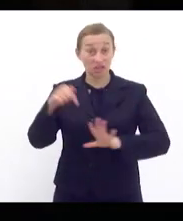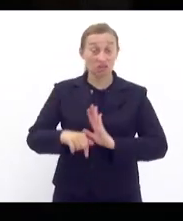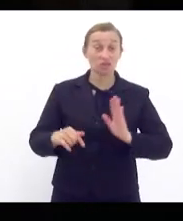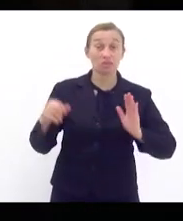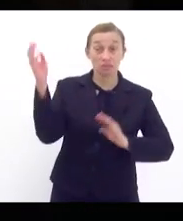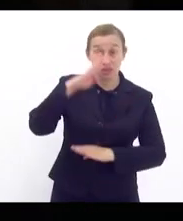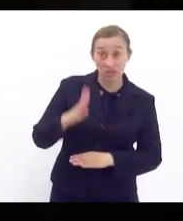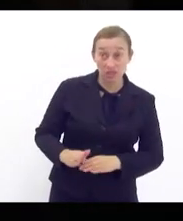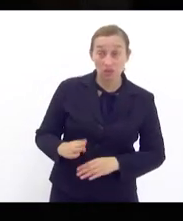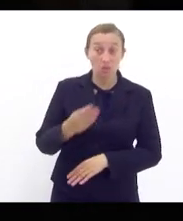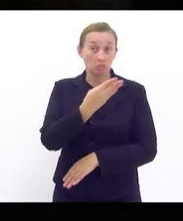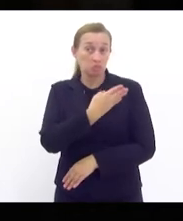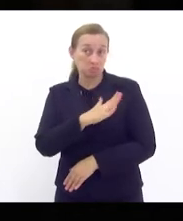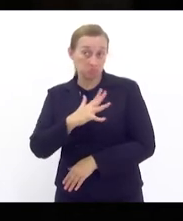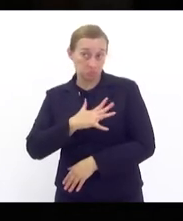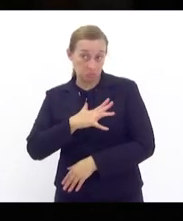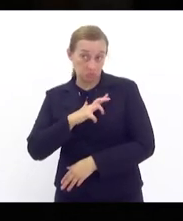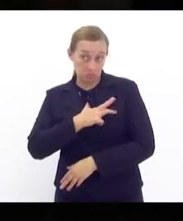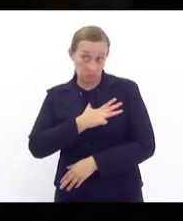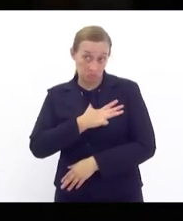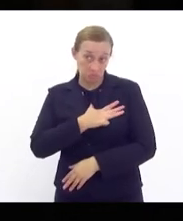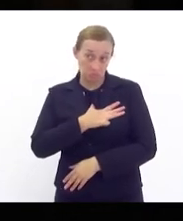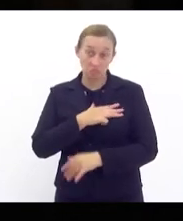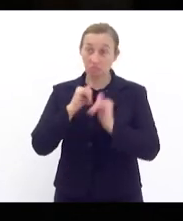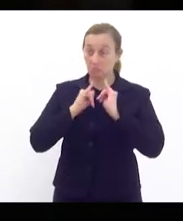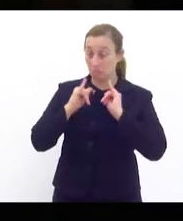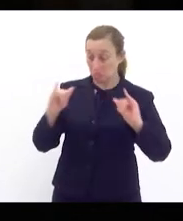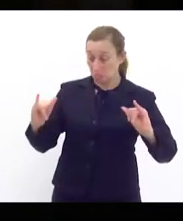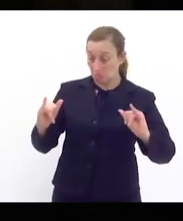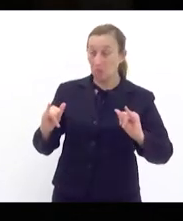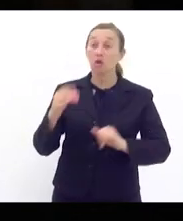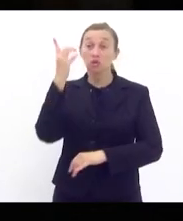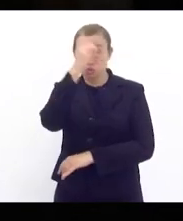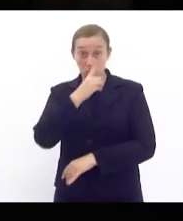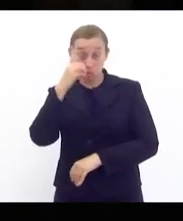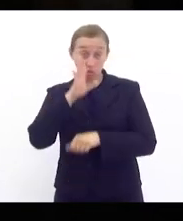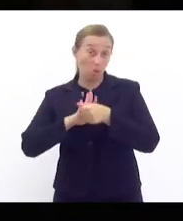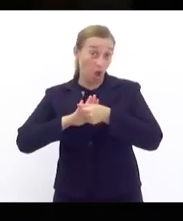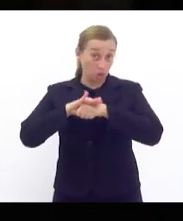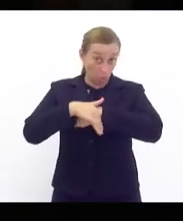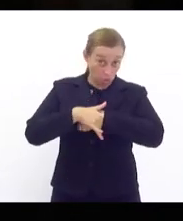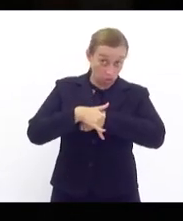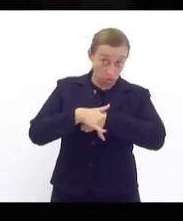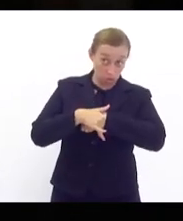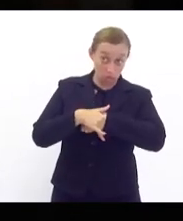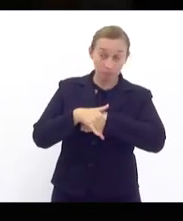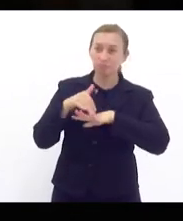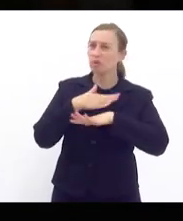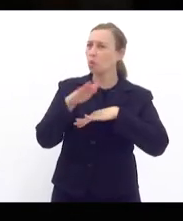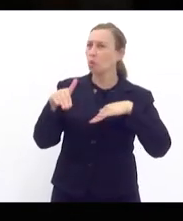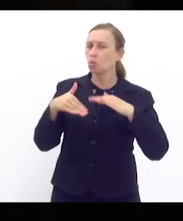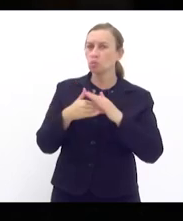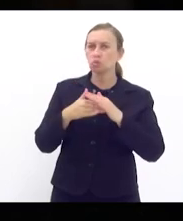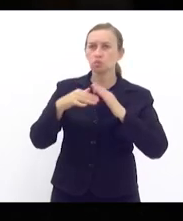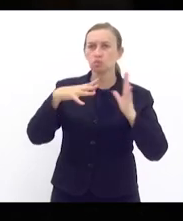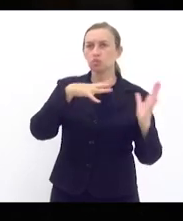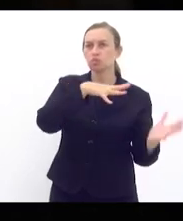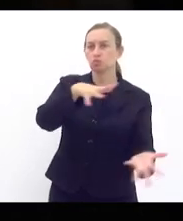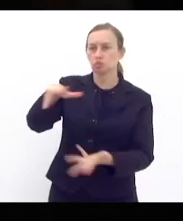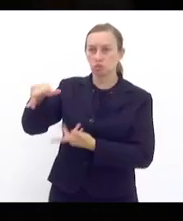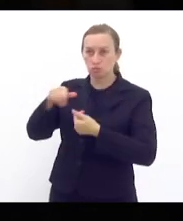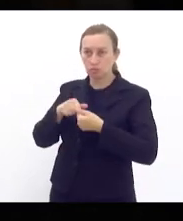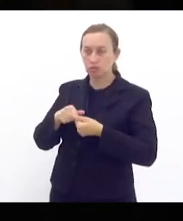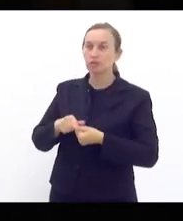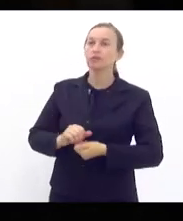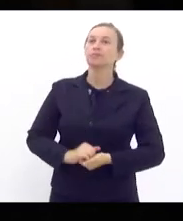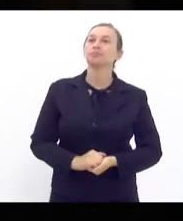o presidente Lula fez um pronunciamento no domingo à noite para toda a nação ele esteve